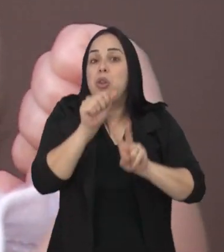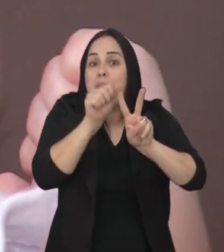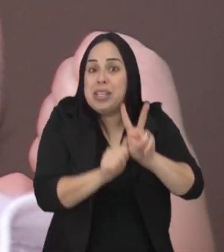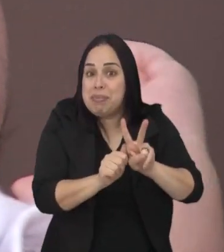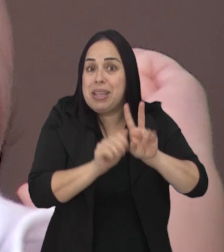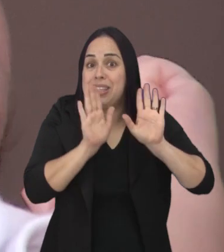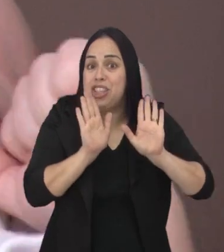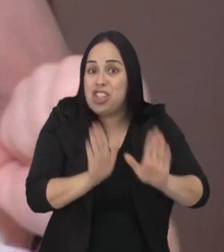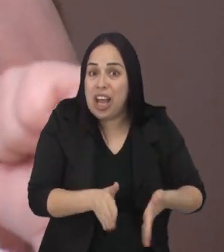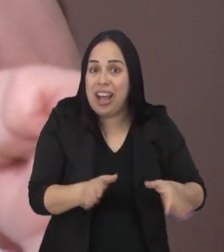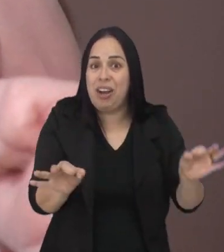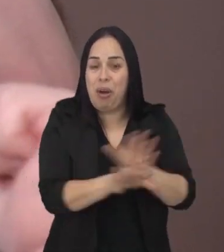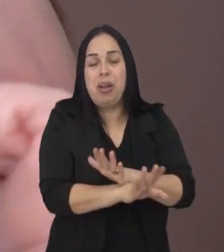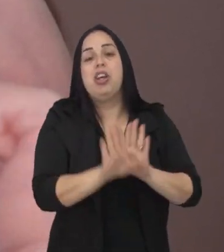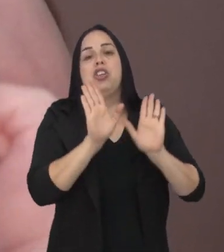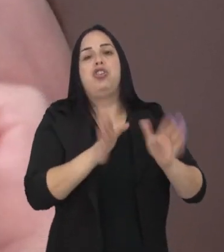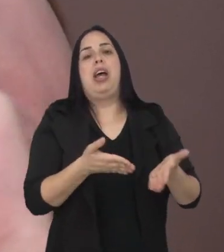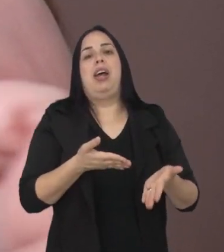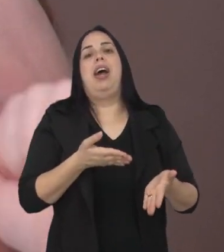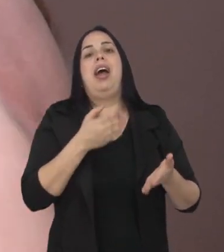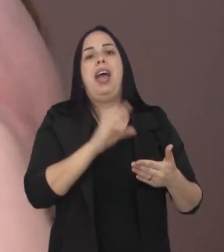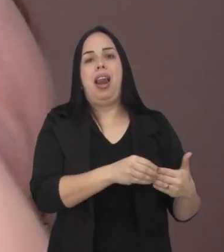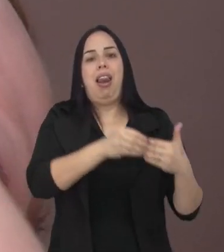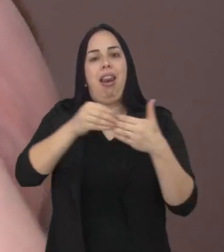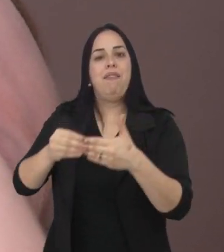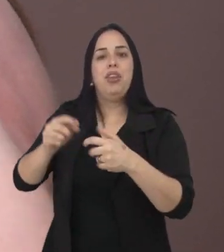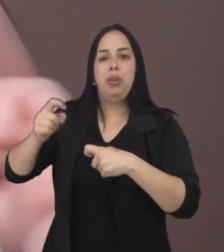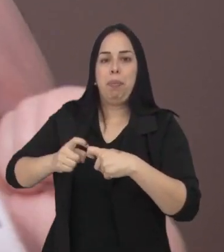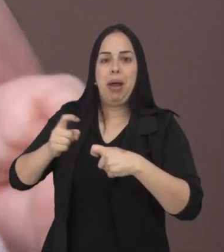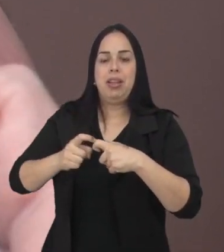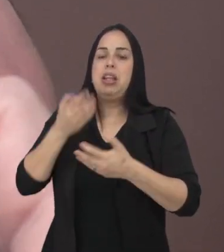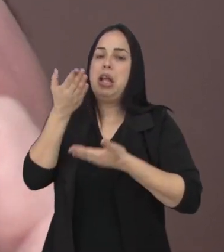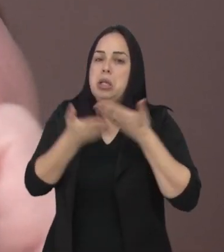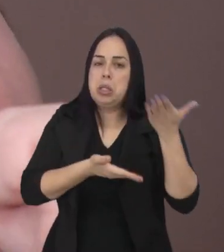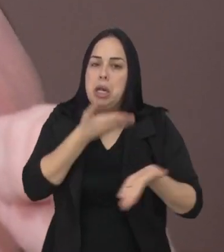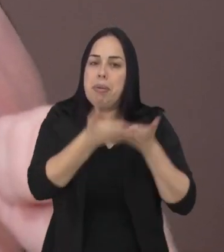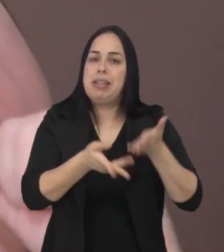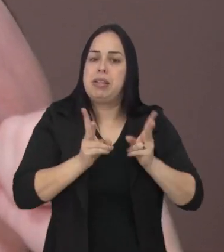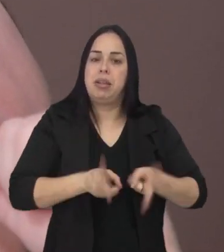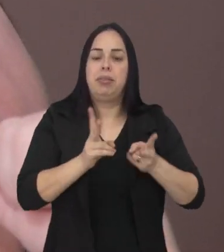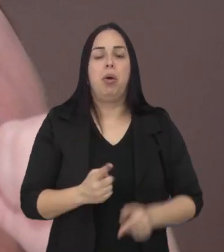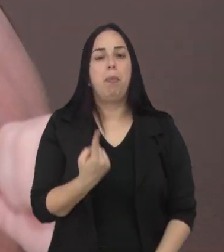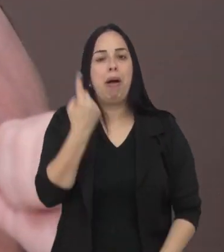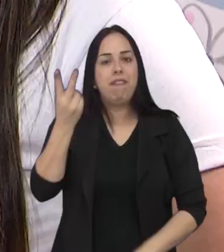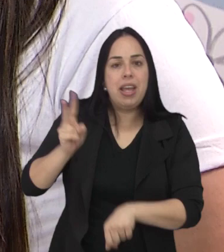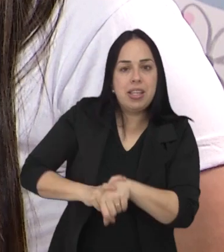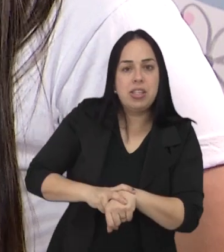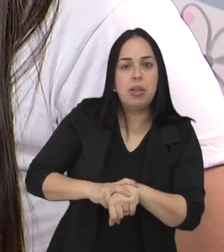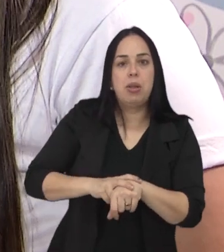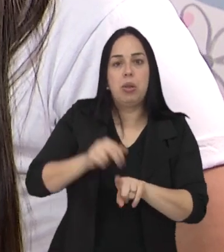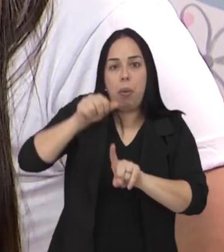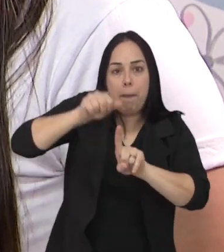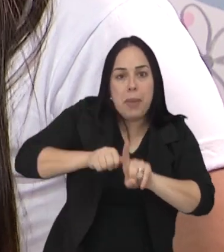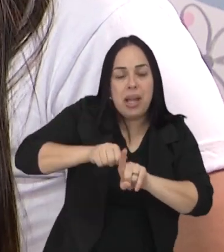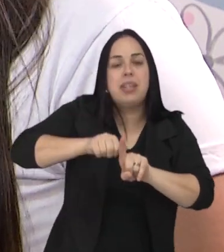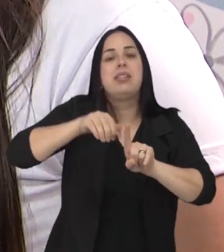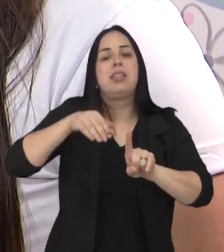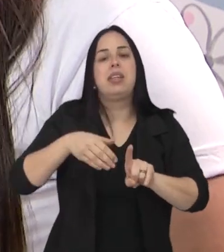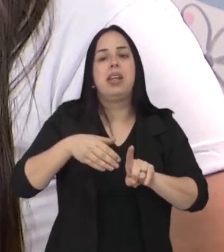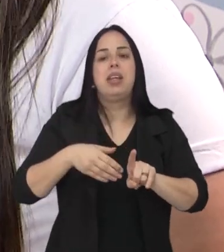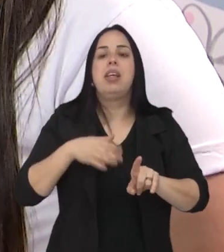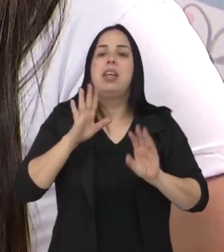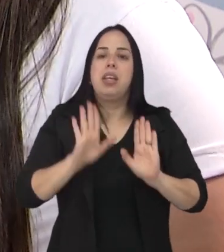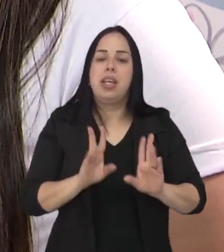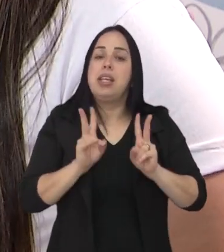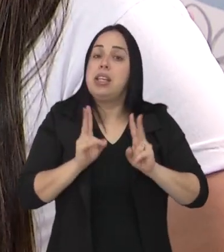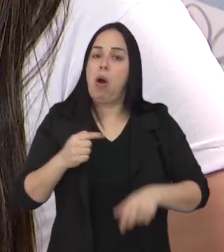Bianca, hoje com quase dois meses, já faz acompanhamento médico constante. A gente vê uma vez por mês, o cuidado